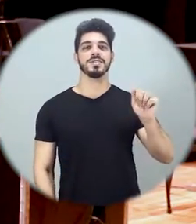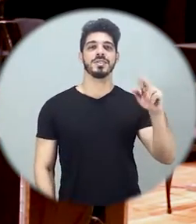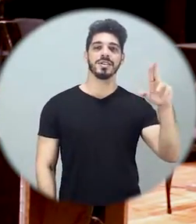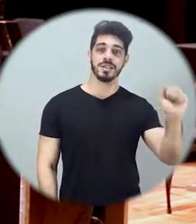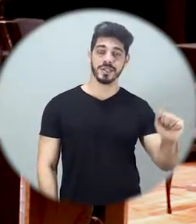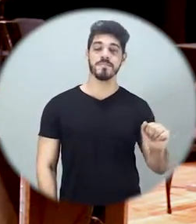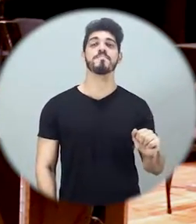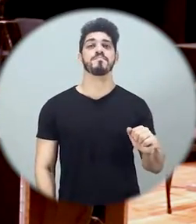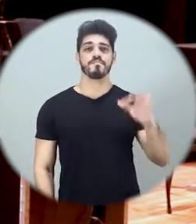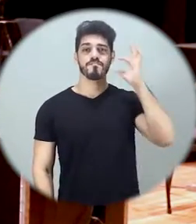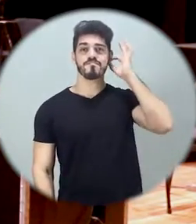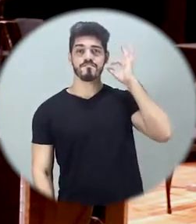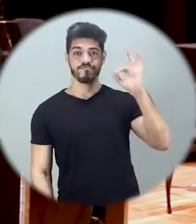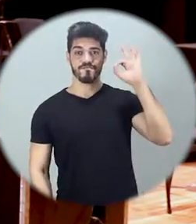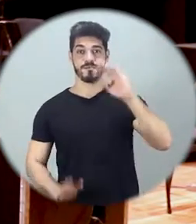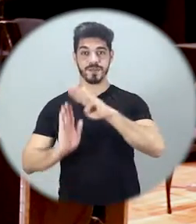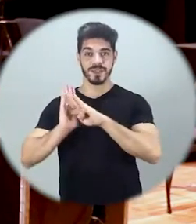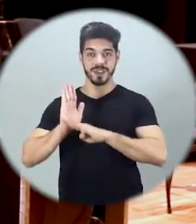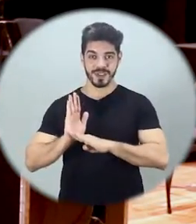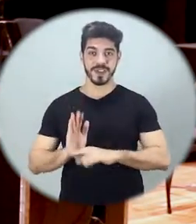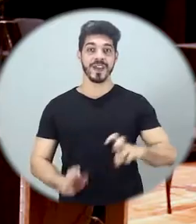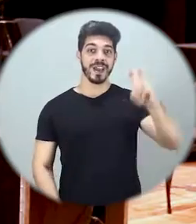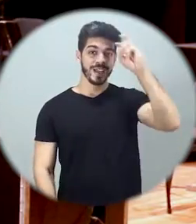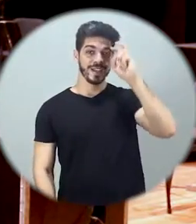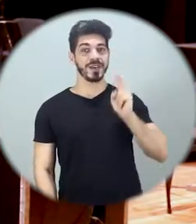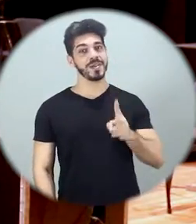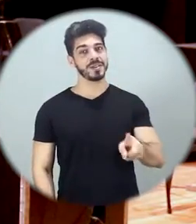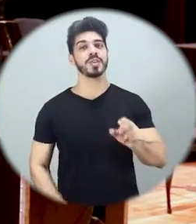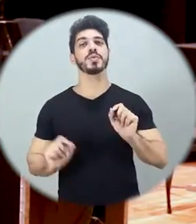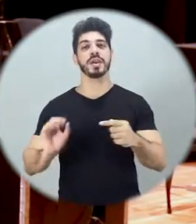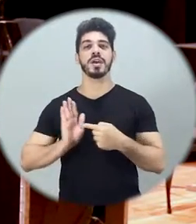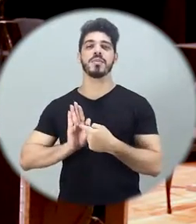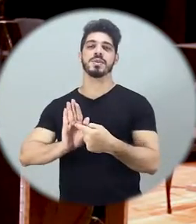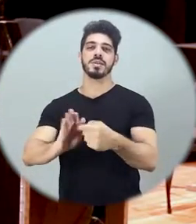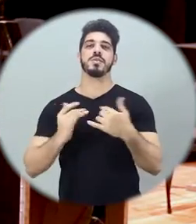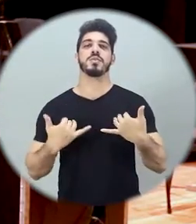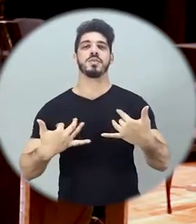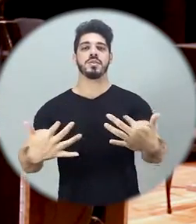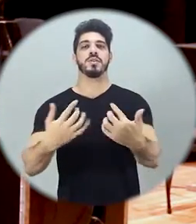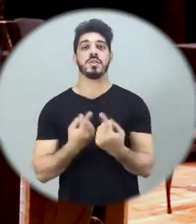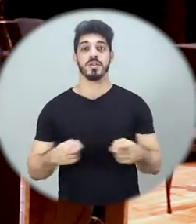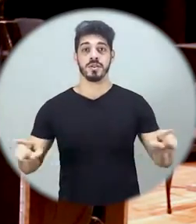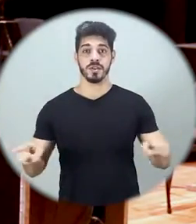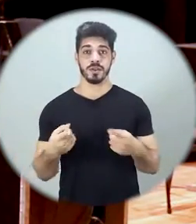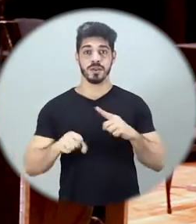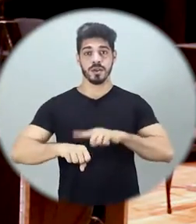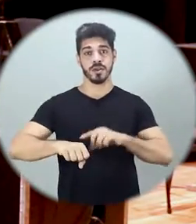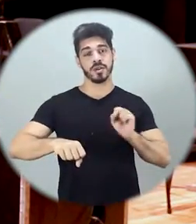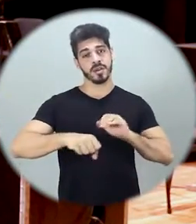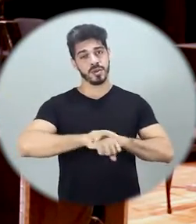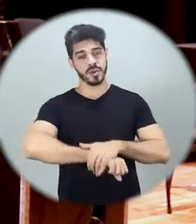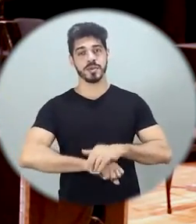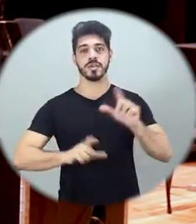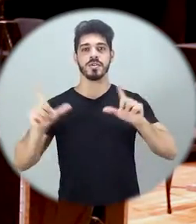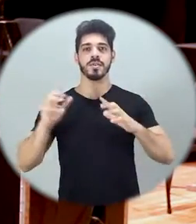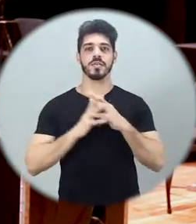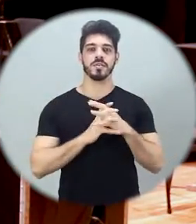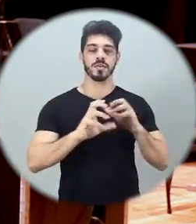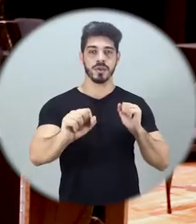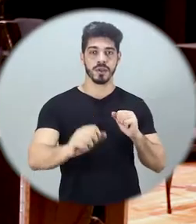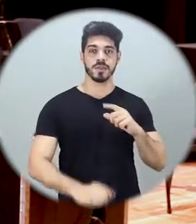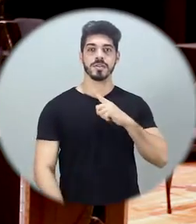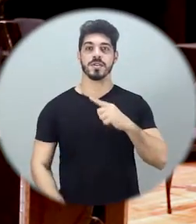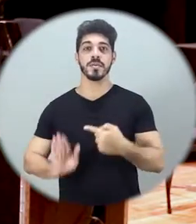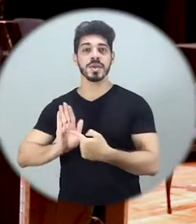Hora, é assim. A quinta-feira segue com o concerto da Orquestra Sinfônica da Paraíba, a partir das 8 da noite, na TV